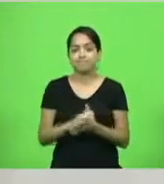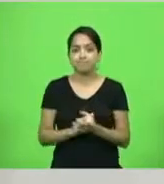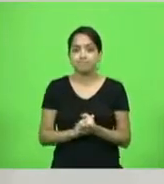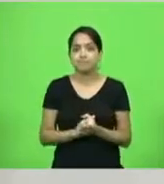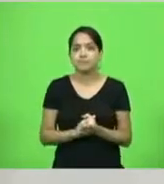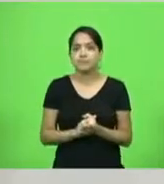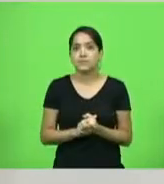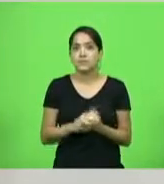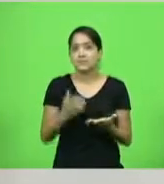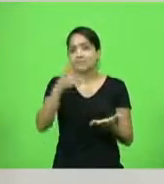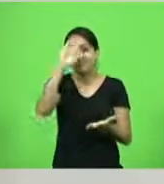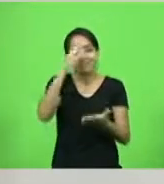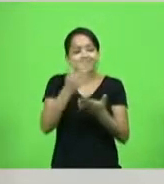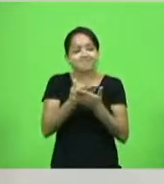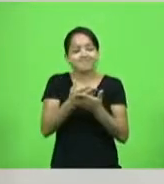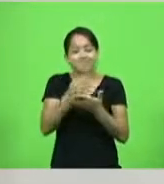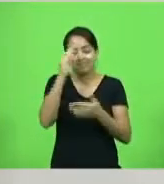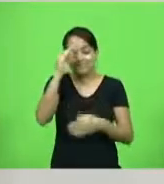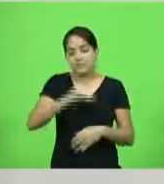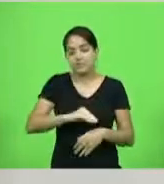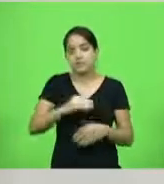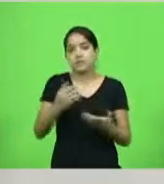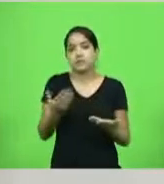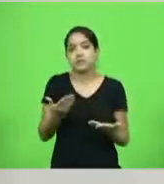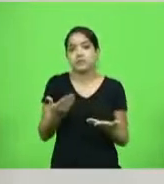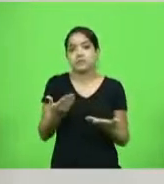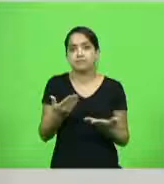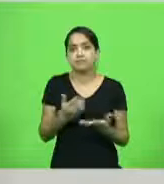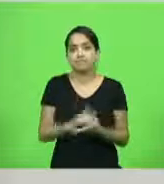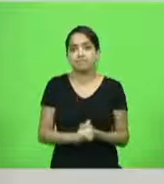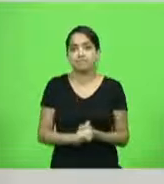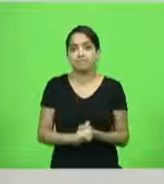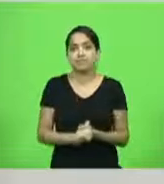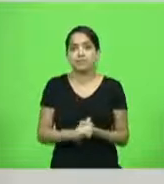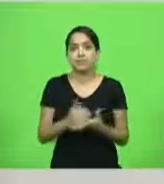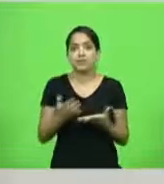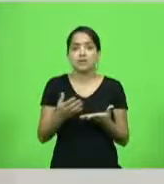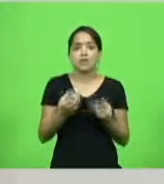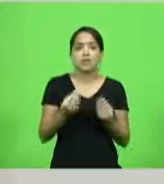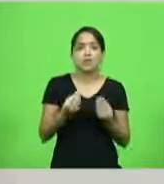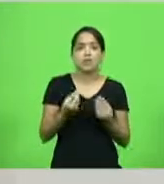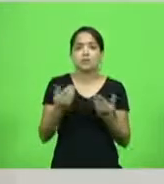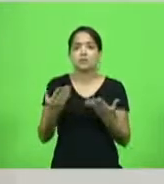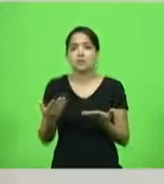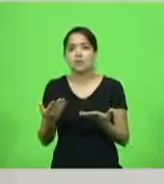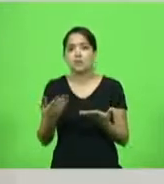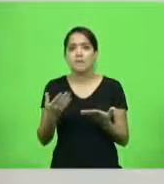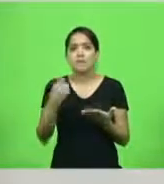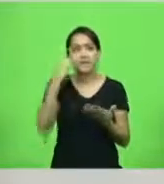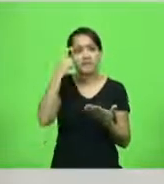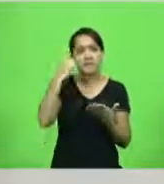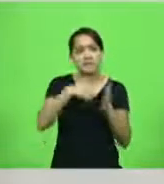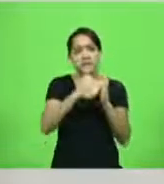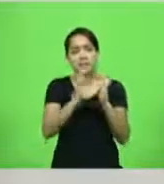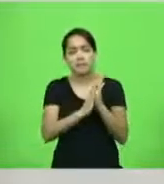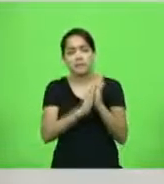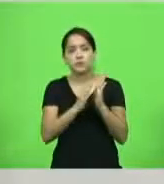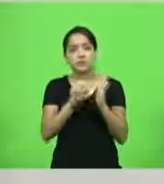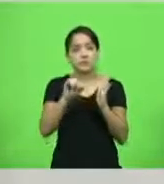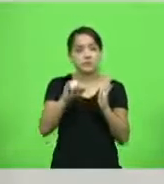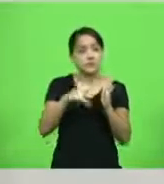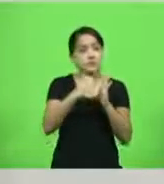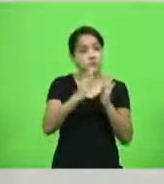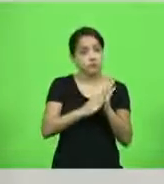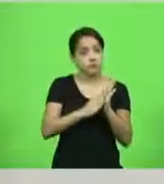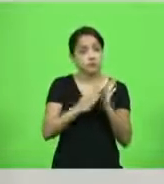Aí você para de acreditar, você para de dar crédito às coisas, fala assim, poxa vida, eu pensei que era a multa isso, imagina se fosse a multa,